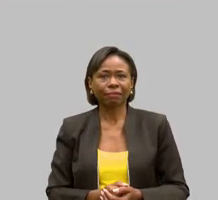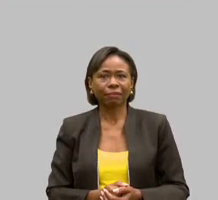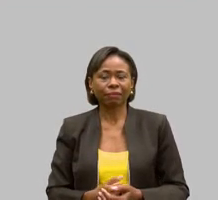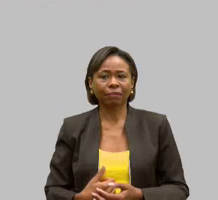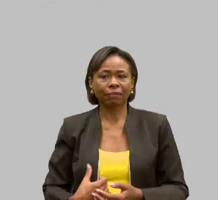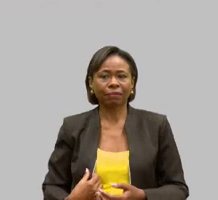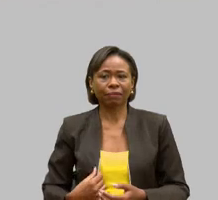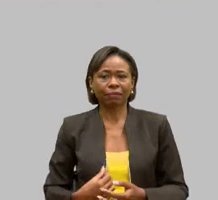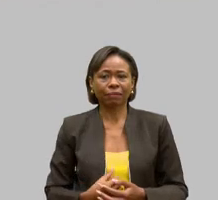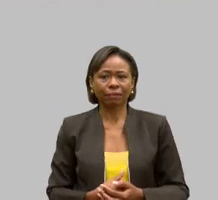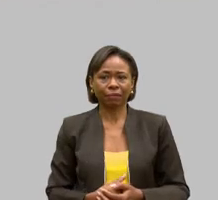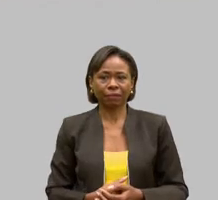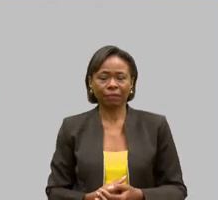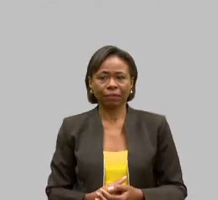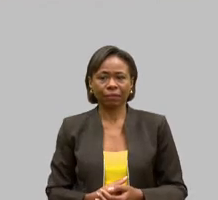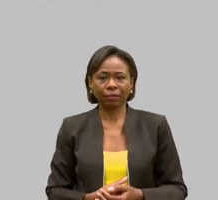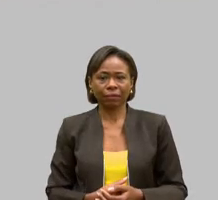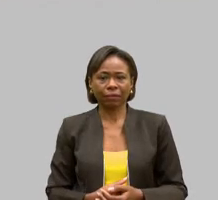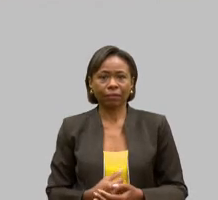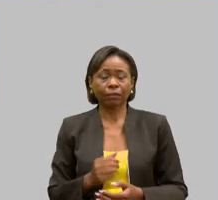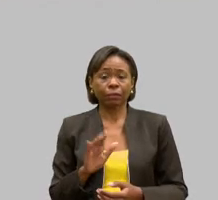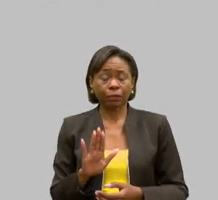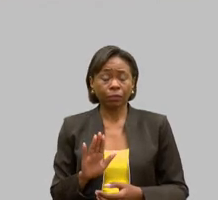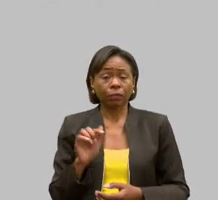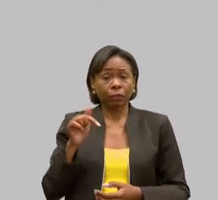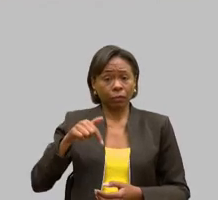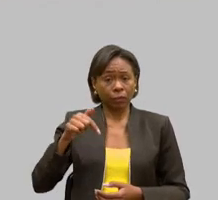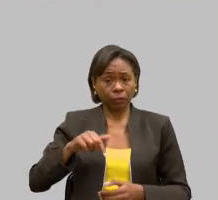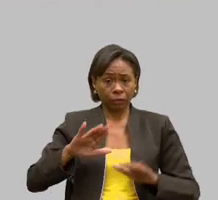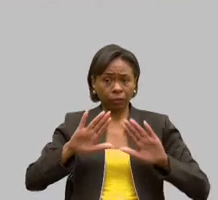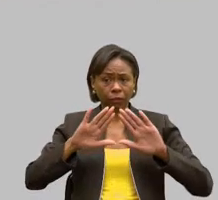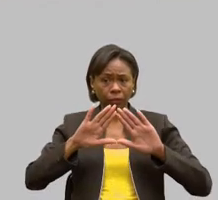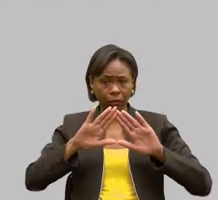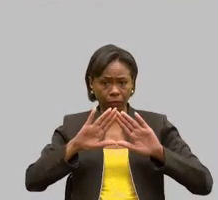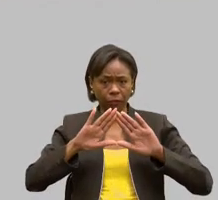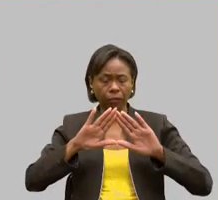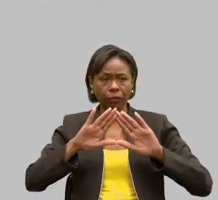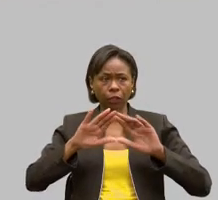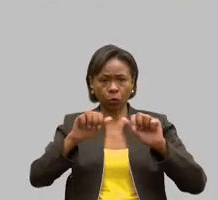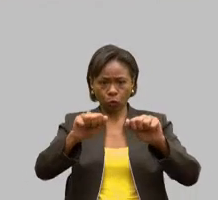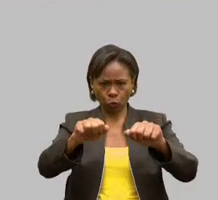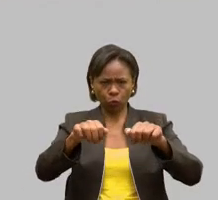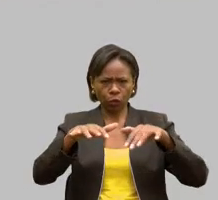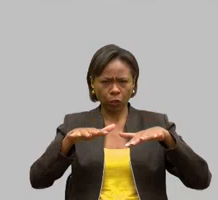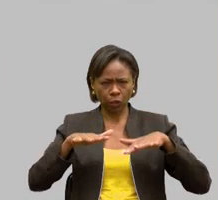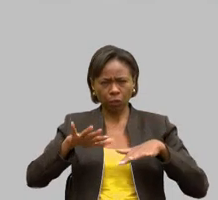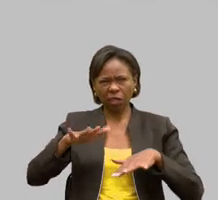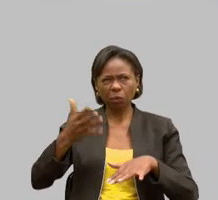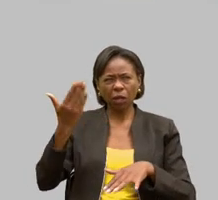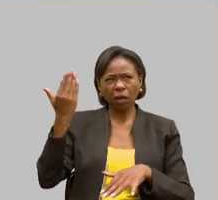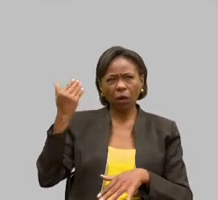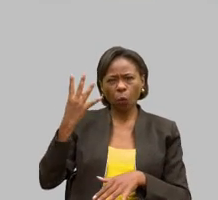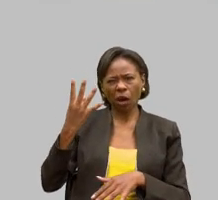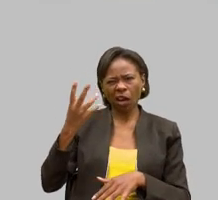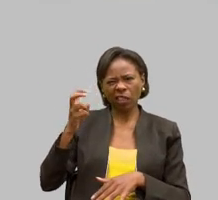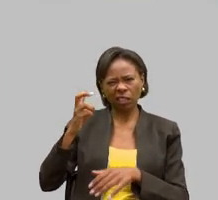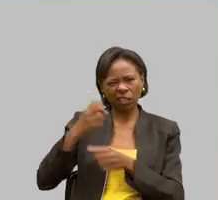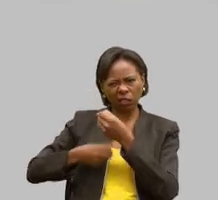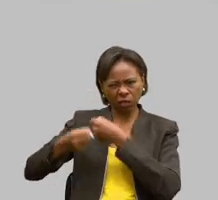Nós estávamos fazendo uma audiência pública aqui na Assembleia. Isso deve ter uns quatro, cinco anos. Como é que sua mãe chama?